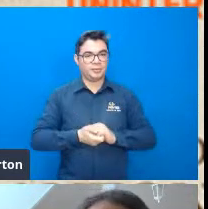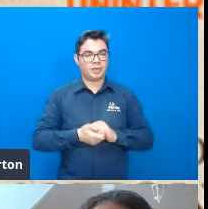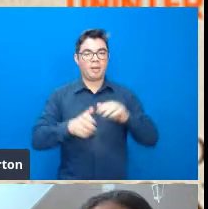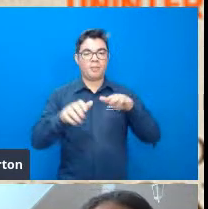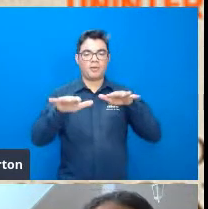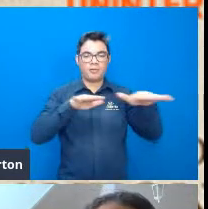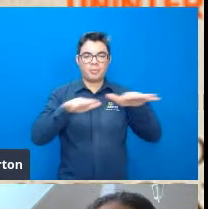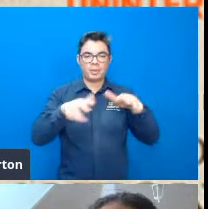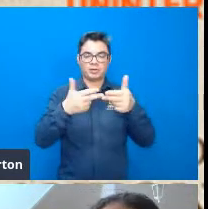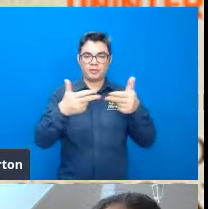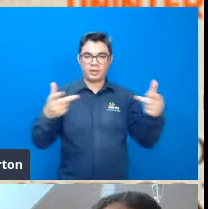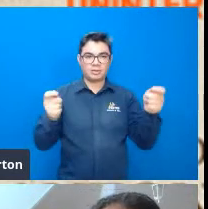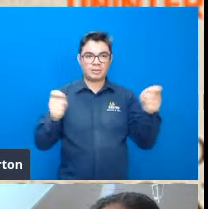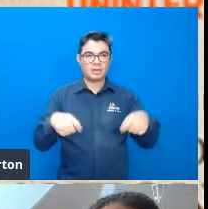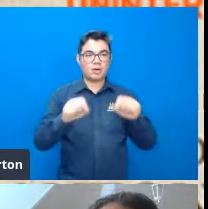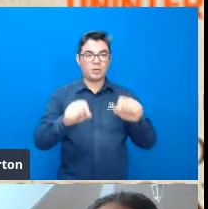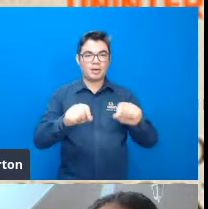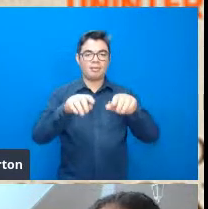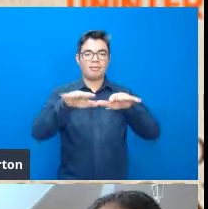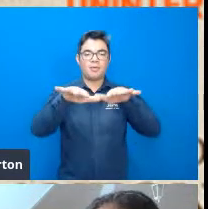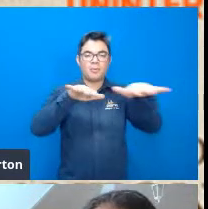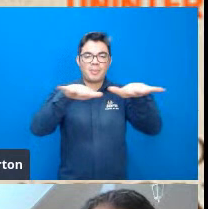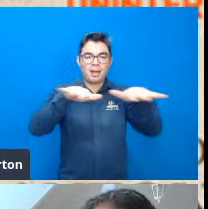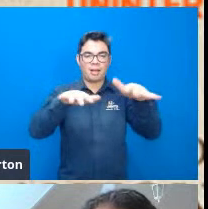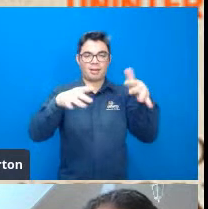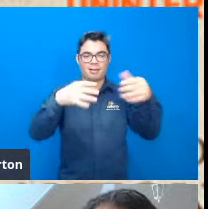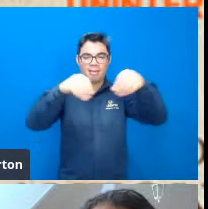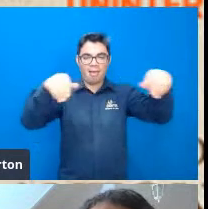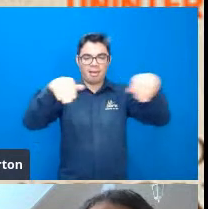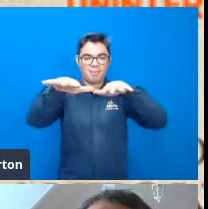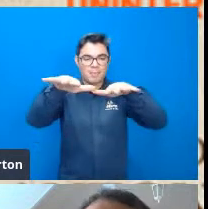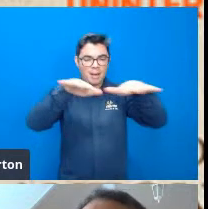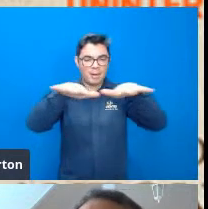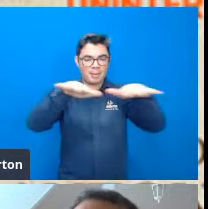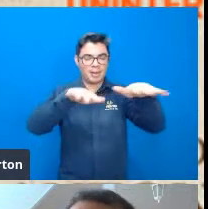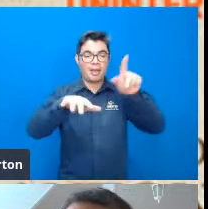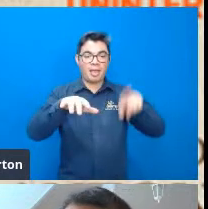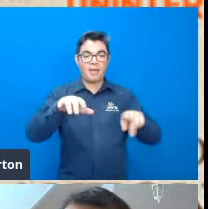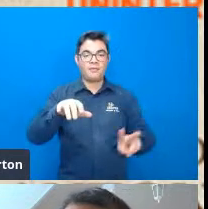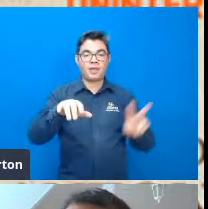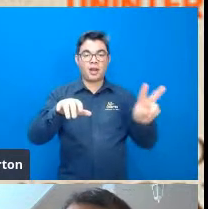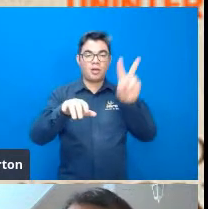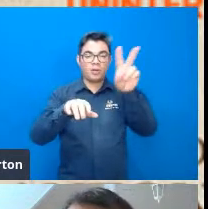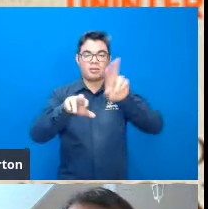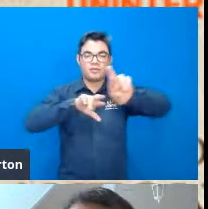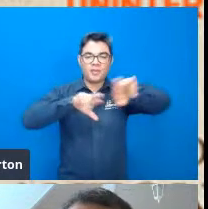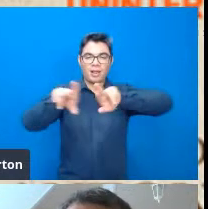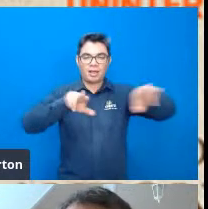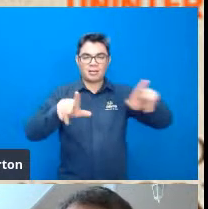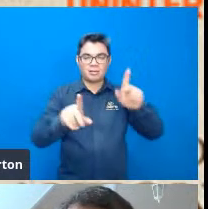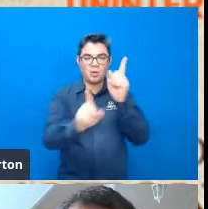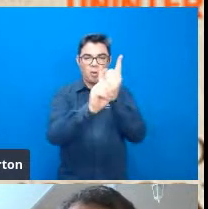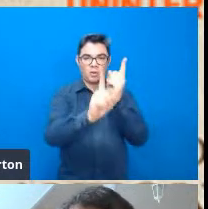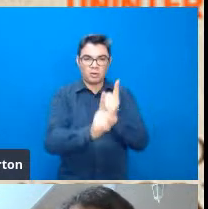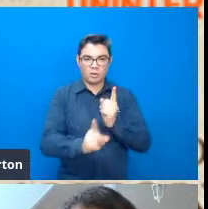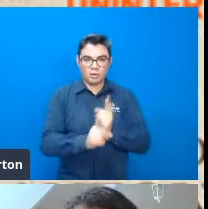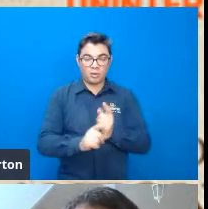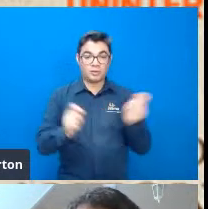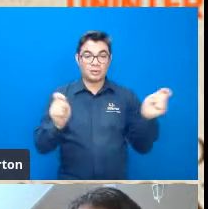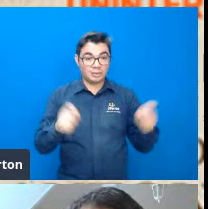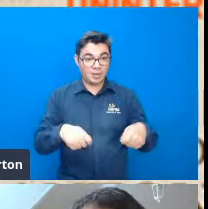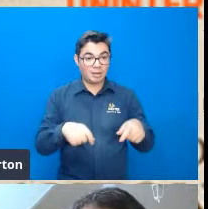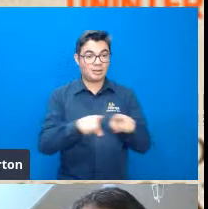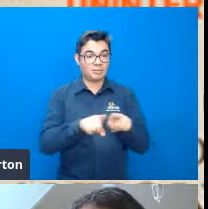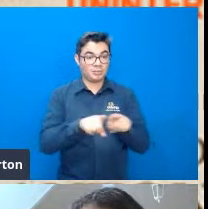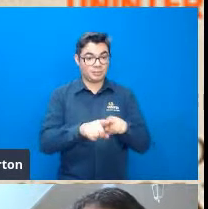movimentações tectônicas por meio de valores anômalos que são encontrados na rede de